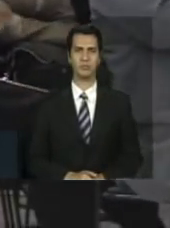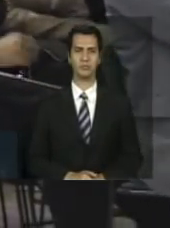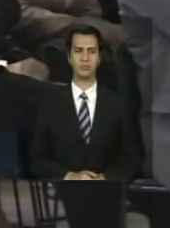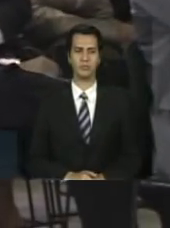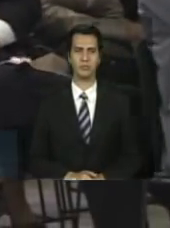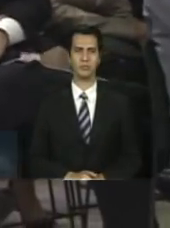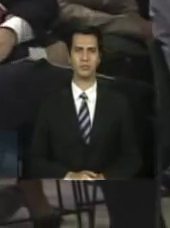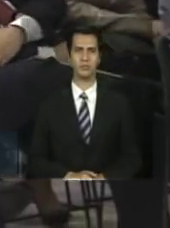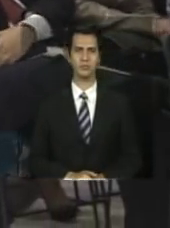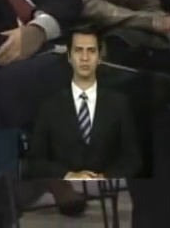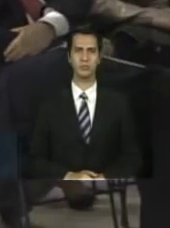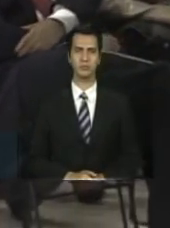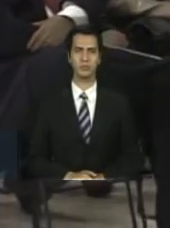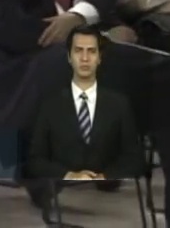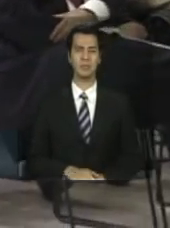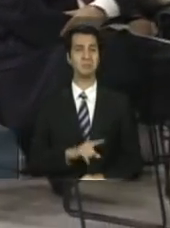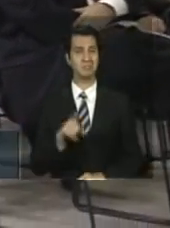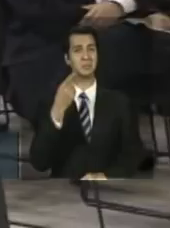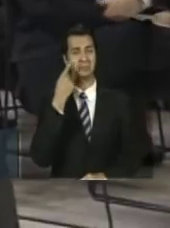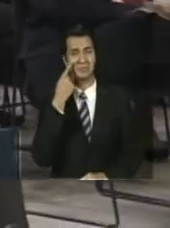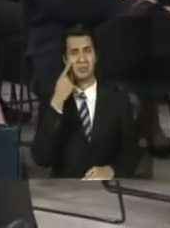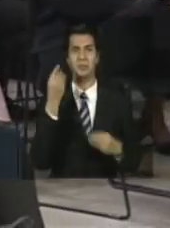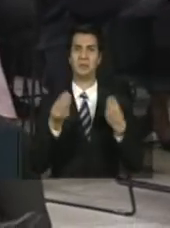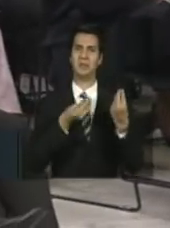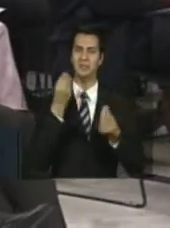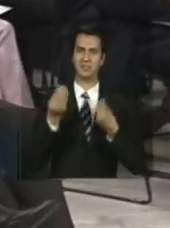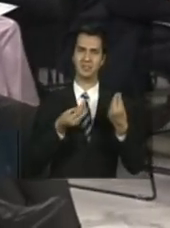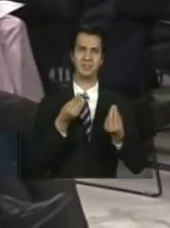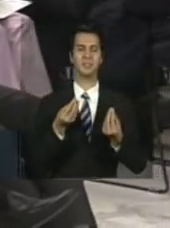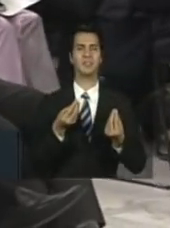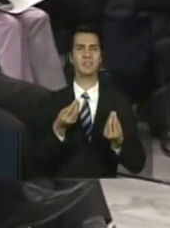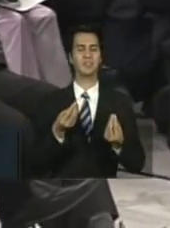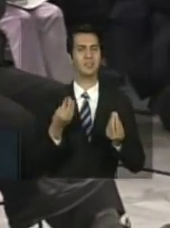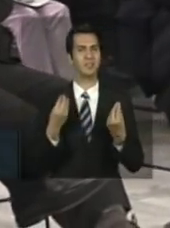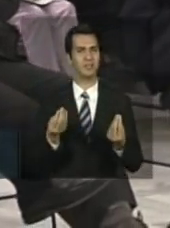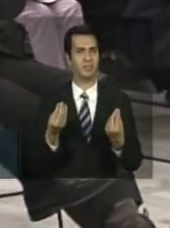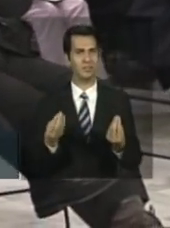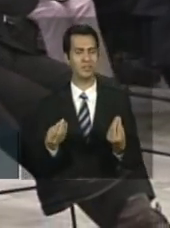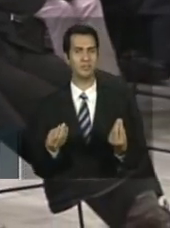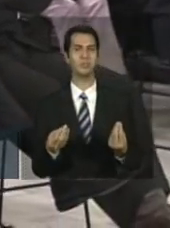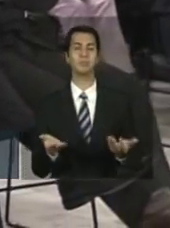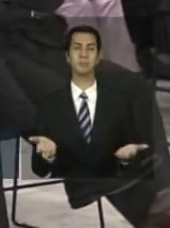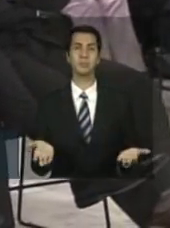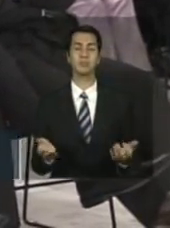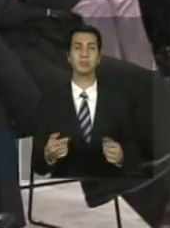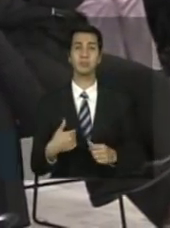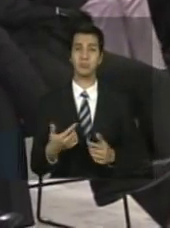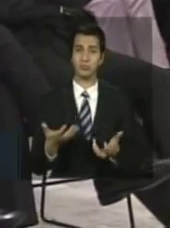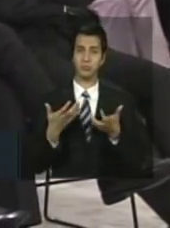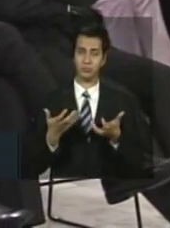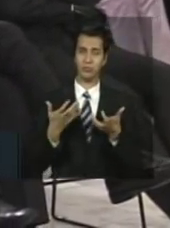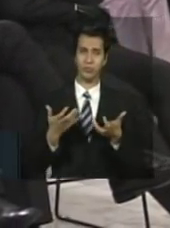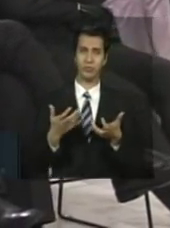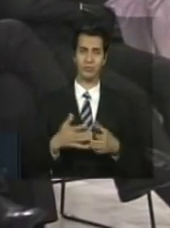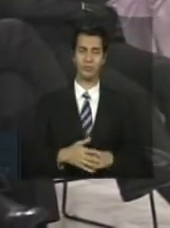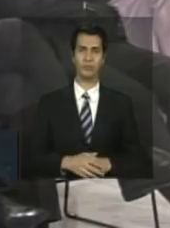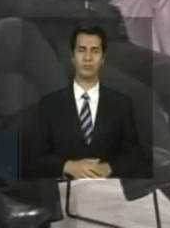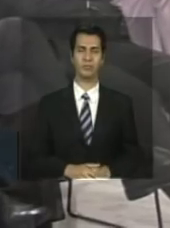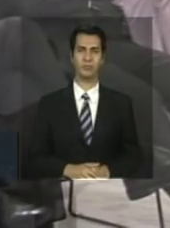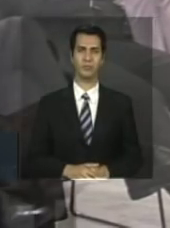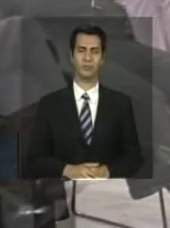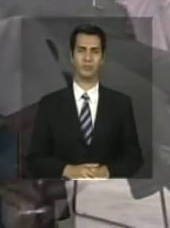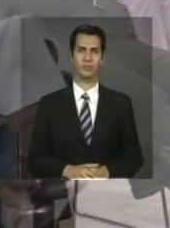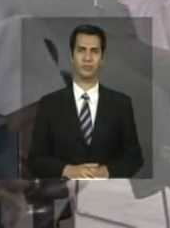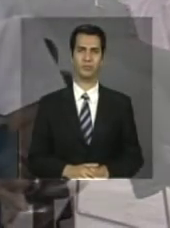tem um torcida, para você ver que não é fantoce, né? Então, eu queria, assim, de